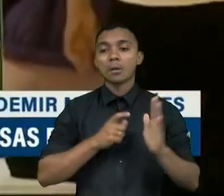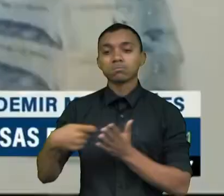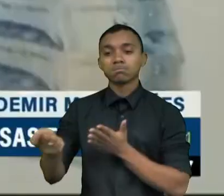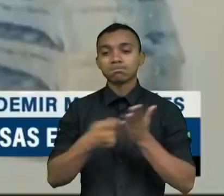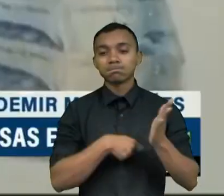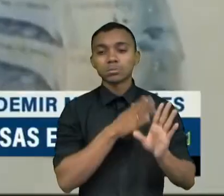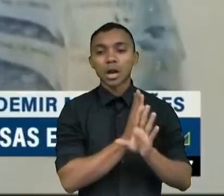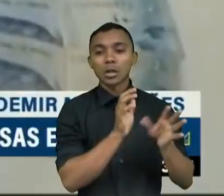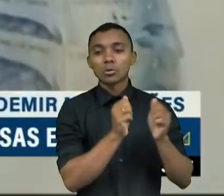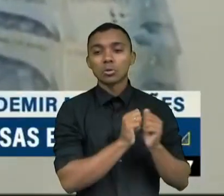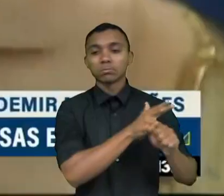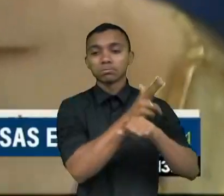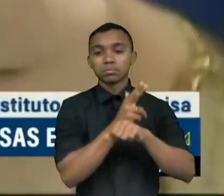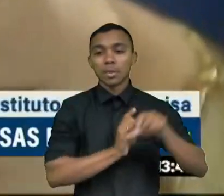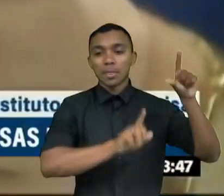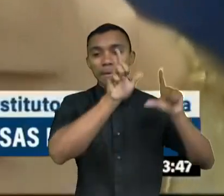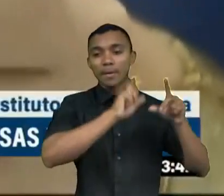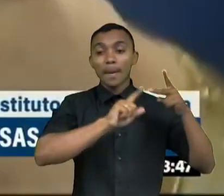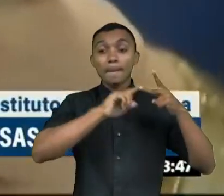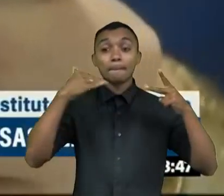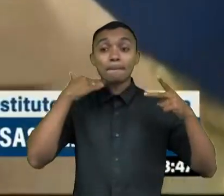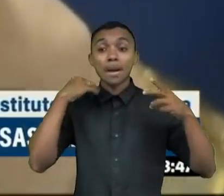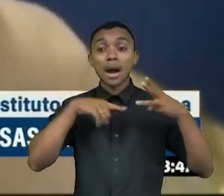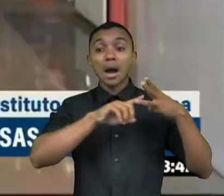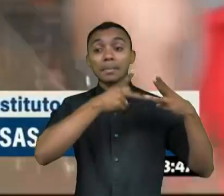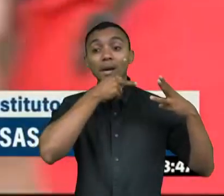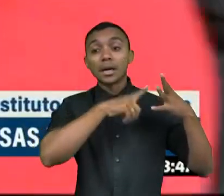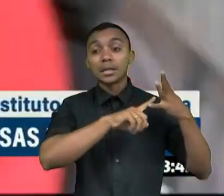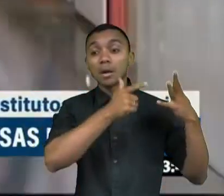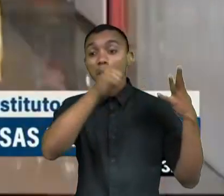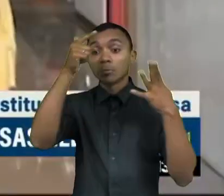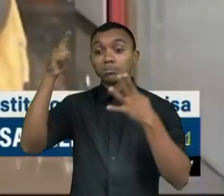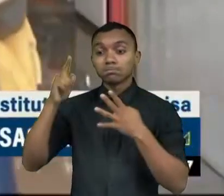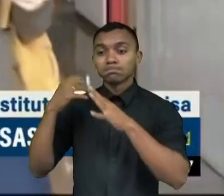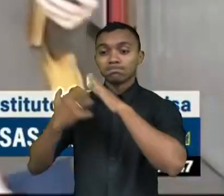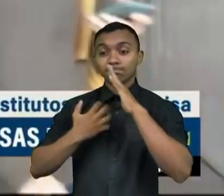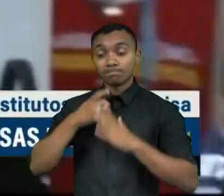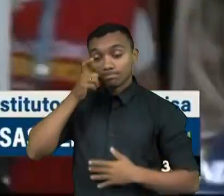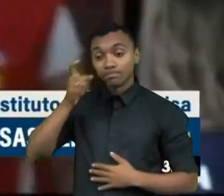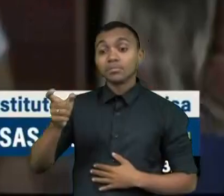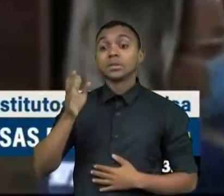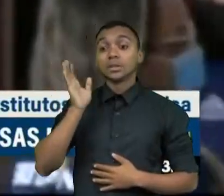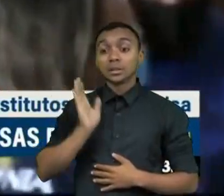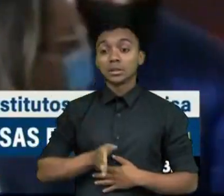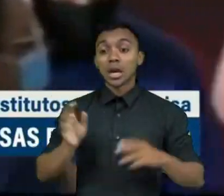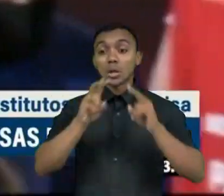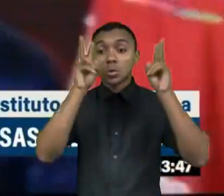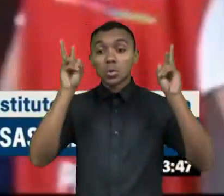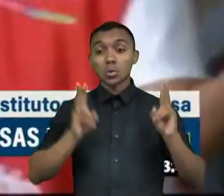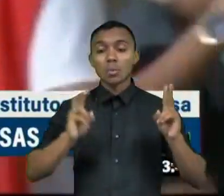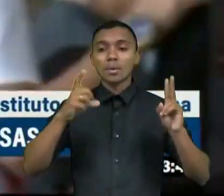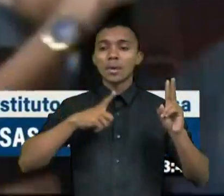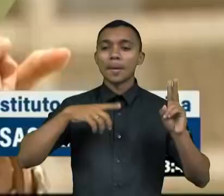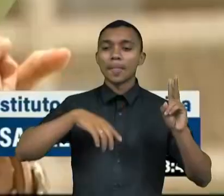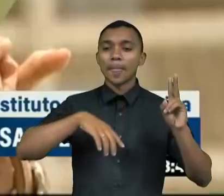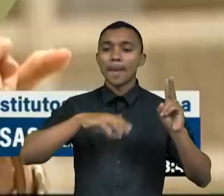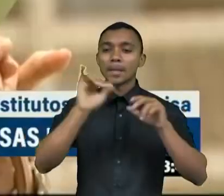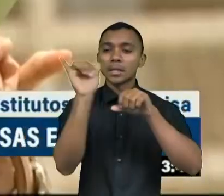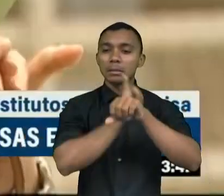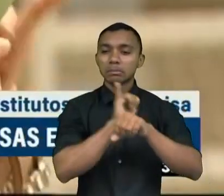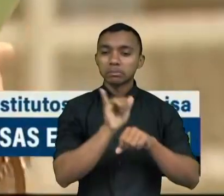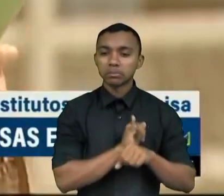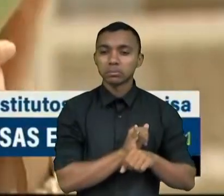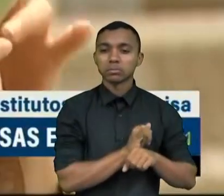emissoras, bancos, partidos e demais interessados. Enquanto reforçam a qualidade das diferenças metodologias